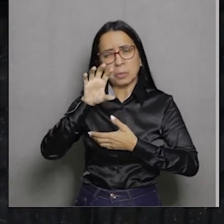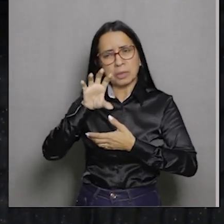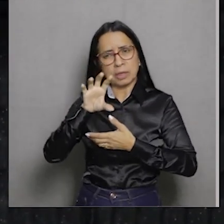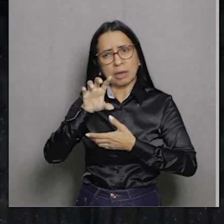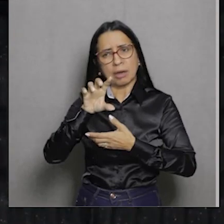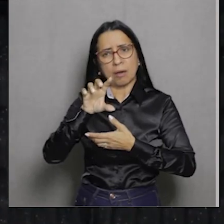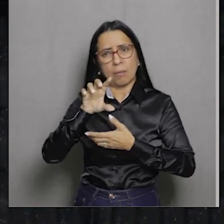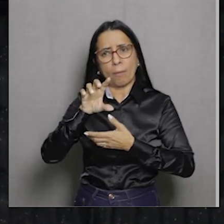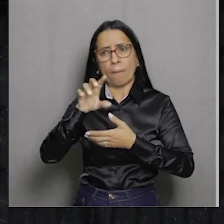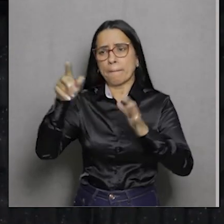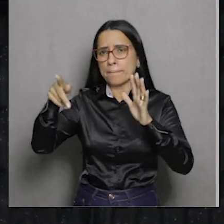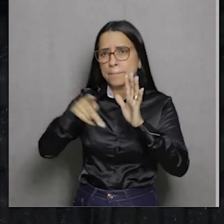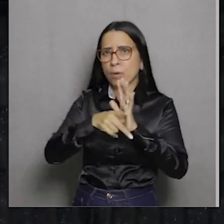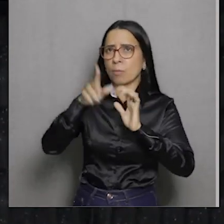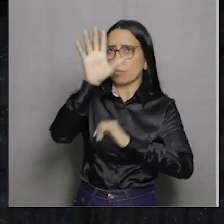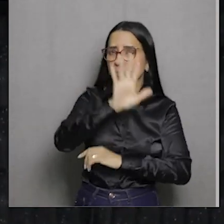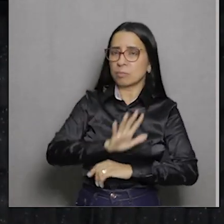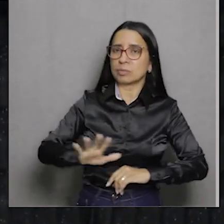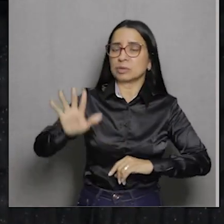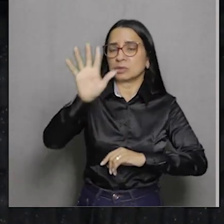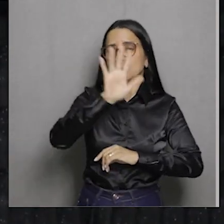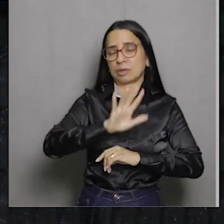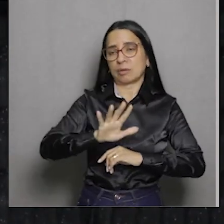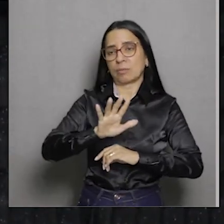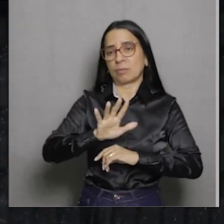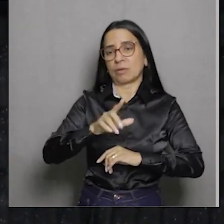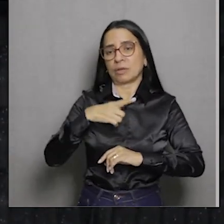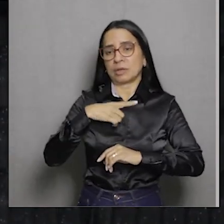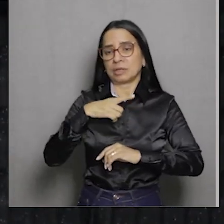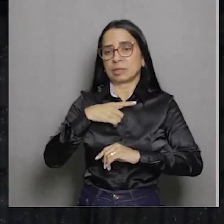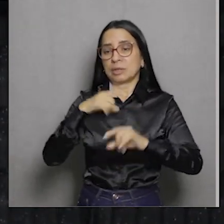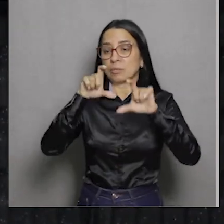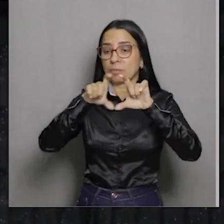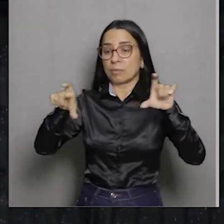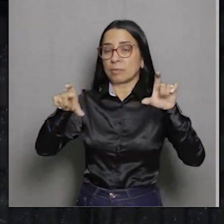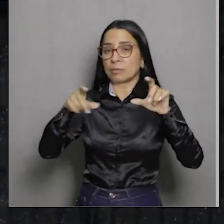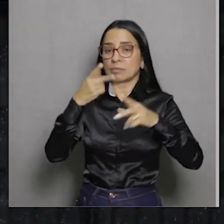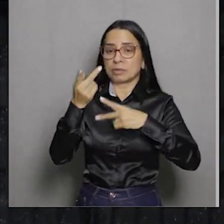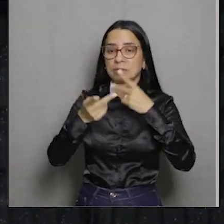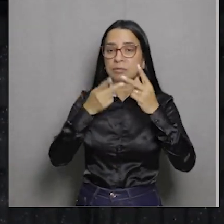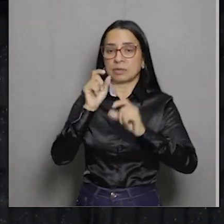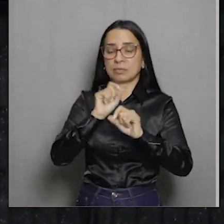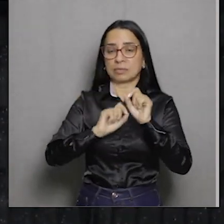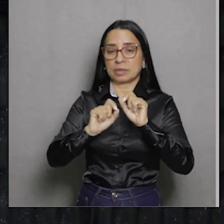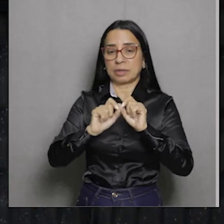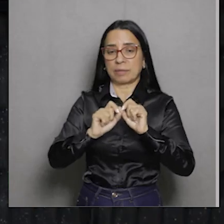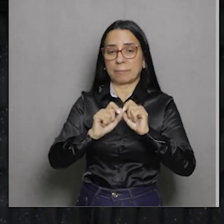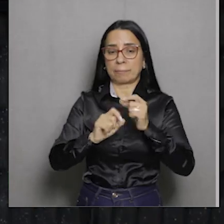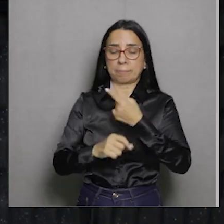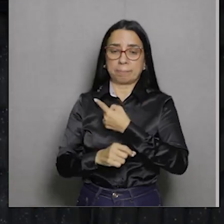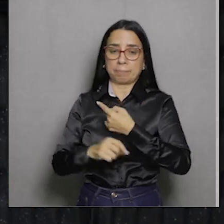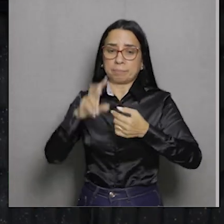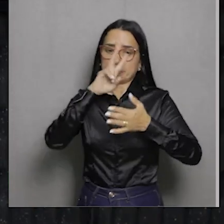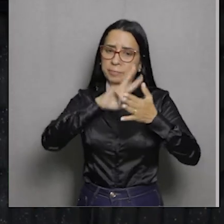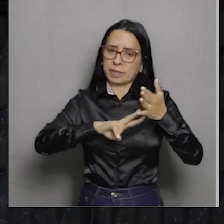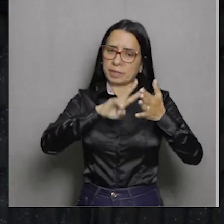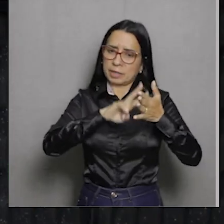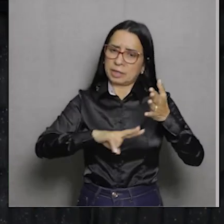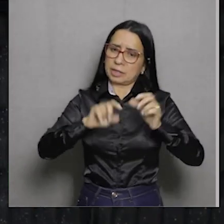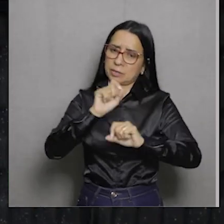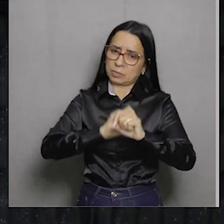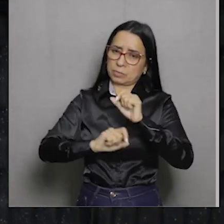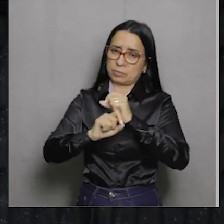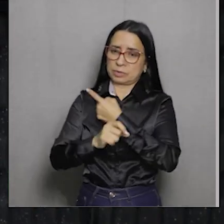Foi uma luta regional pelo nacional. E aqui nós temos um fragmento que diz o seguinte, lendo atentamente os autos da